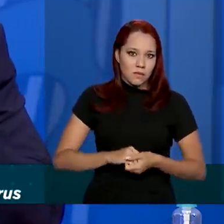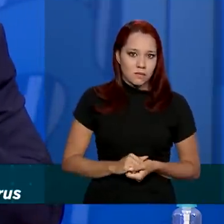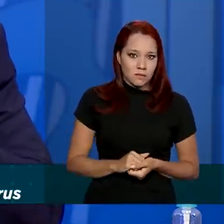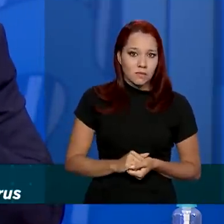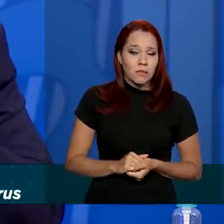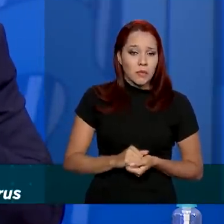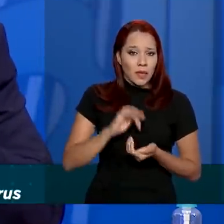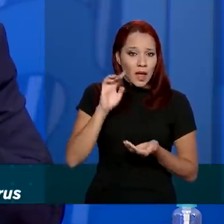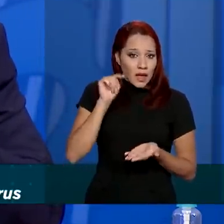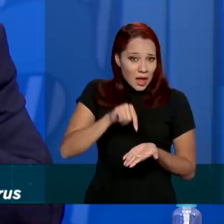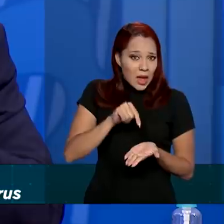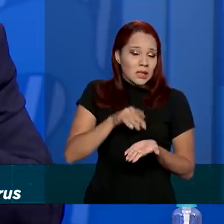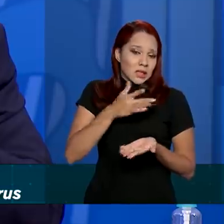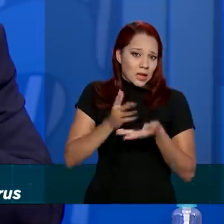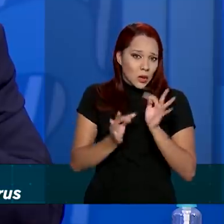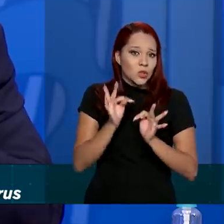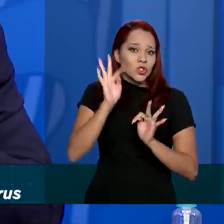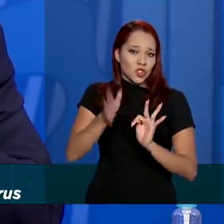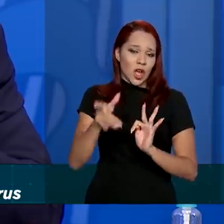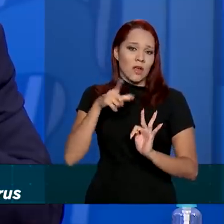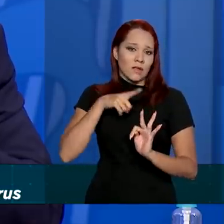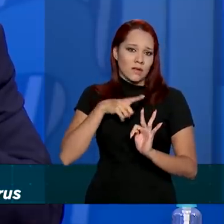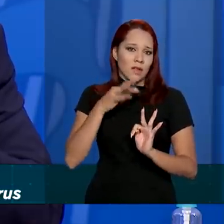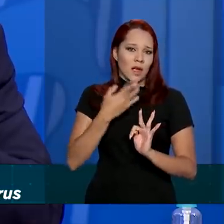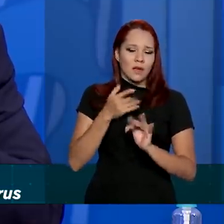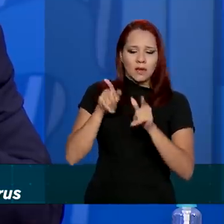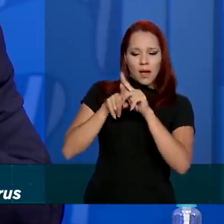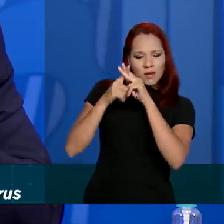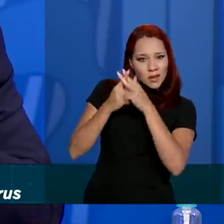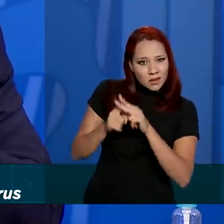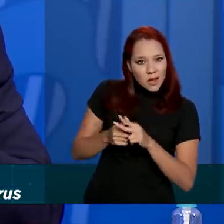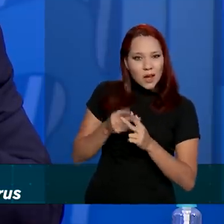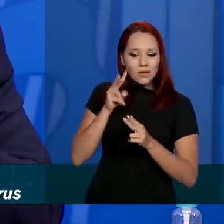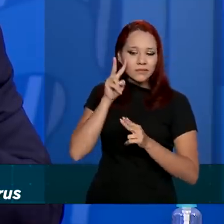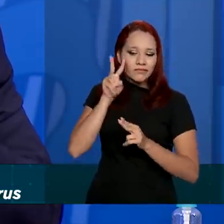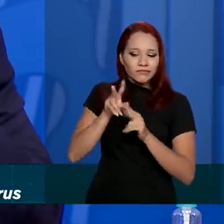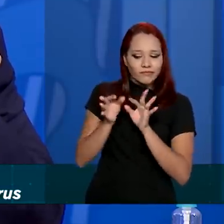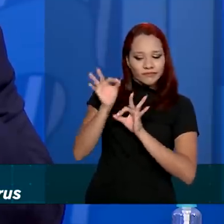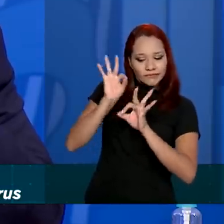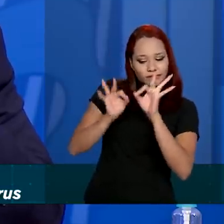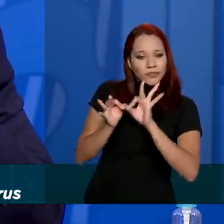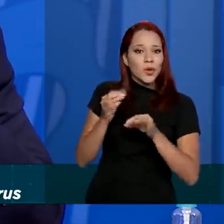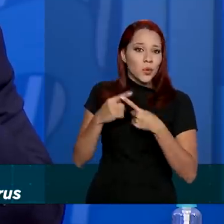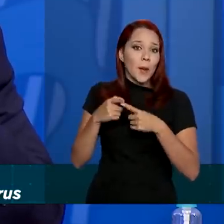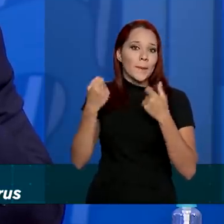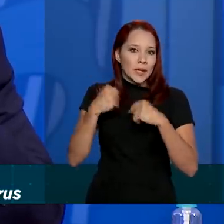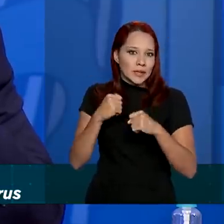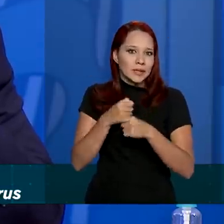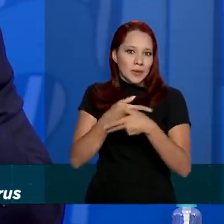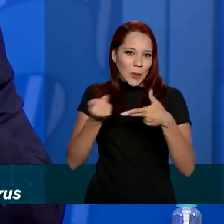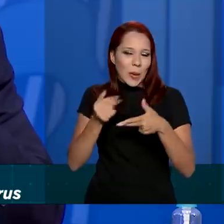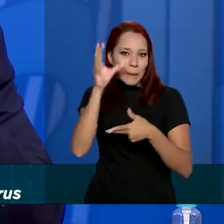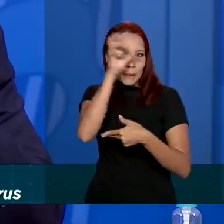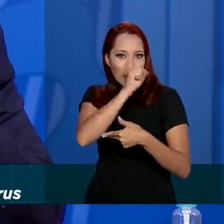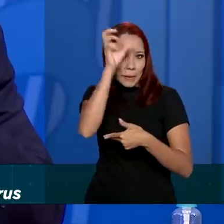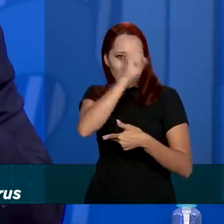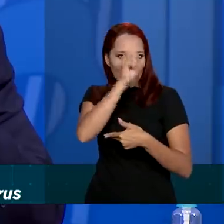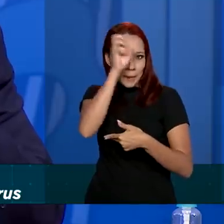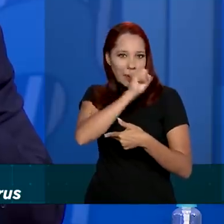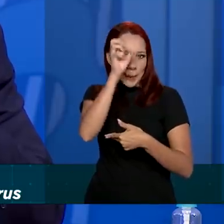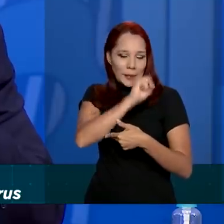máquina já existe, a inteligência artificial está sendo calibrada nesse momento, você sabe que ela tem que, entre aspas, aprender, então, ela está sendo